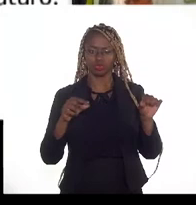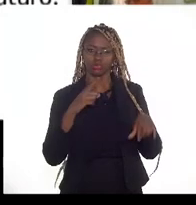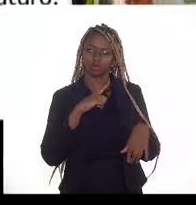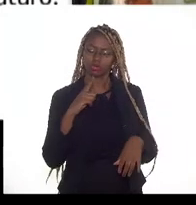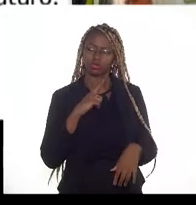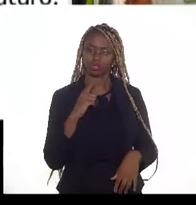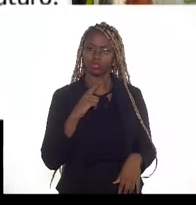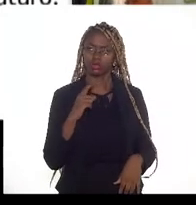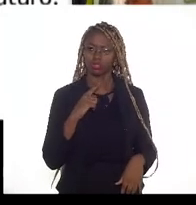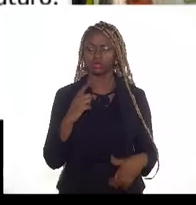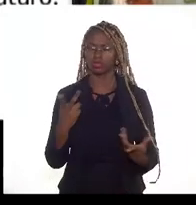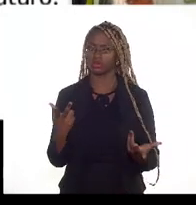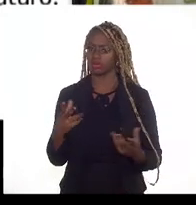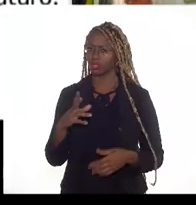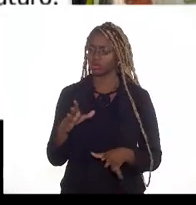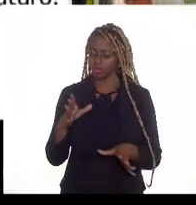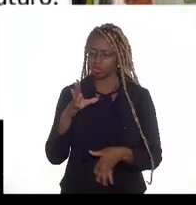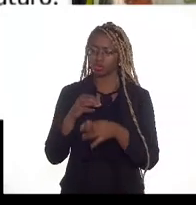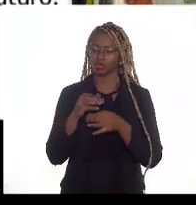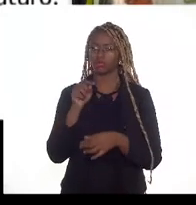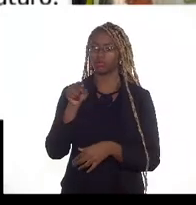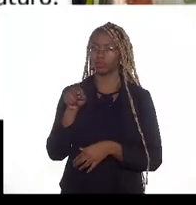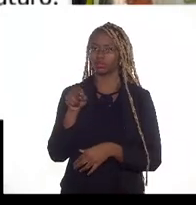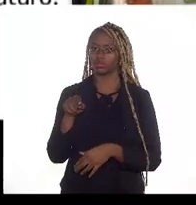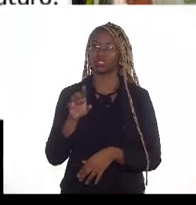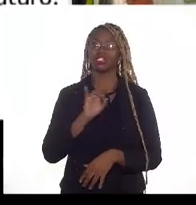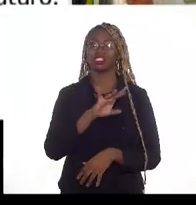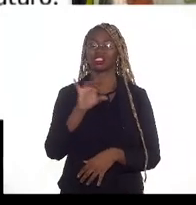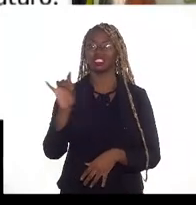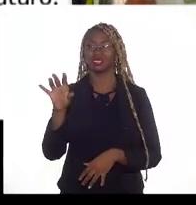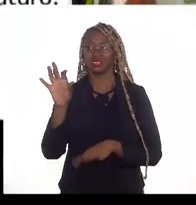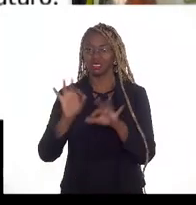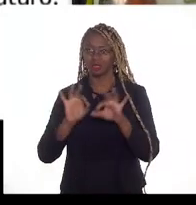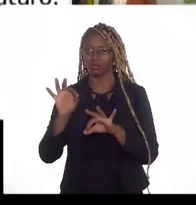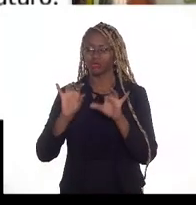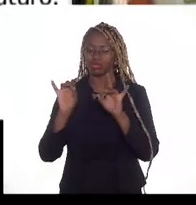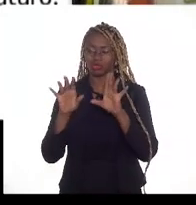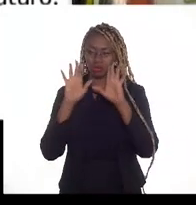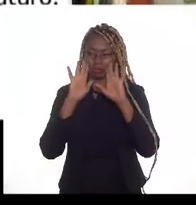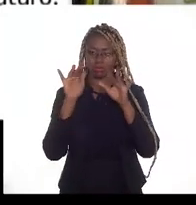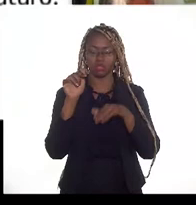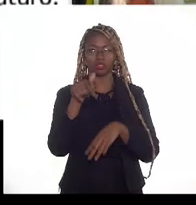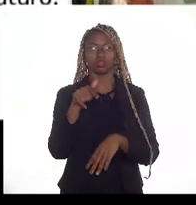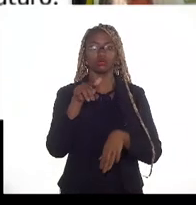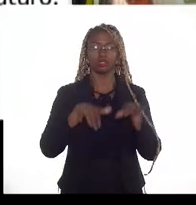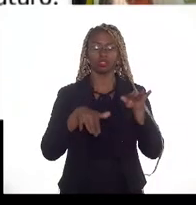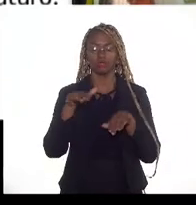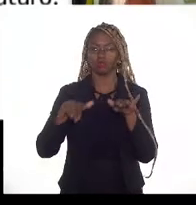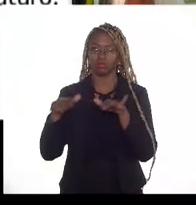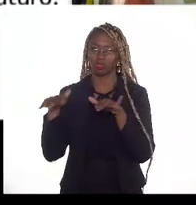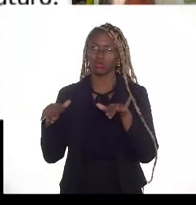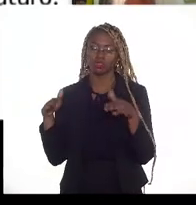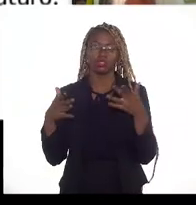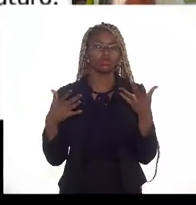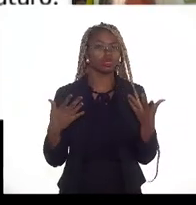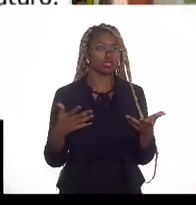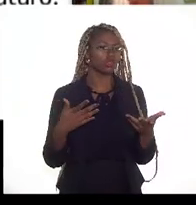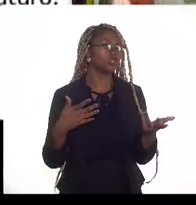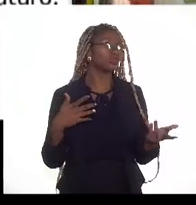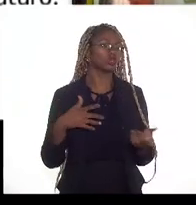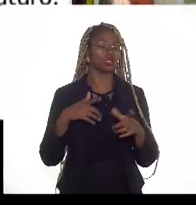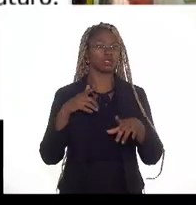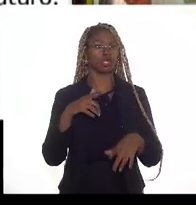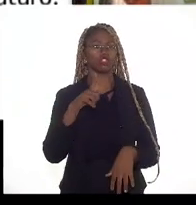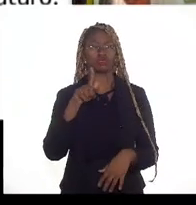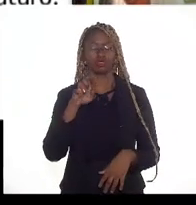para contribuir para isso e cada projeto específico, dependendo das condições, dependendo da geologia que eu comentei, dependendo